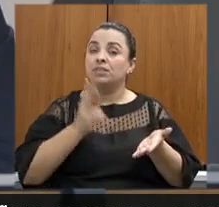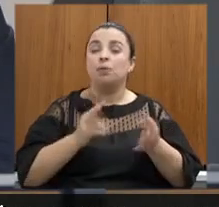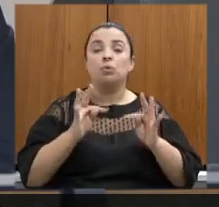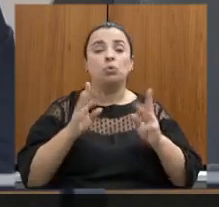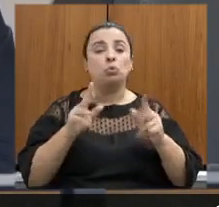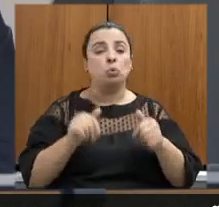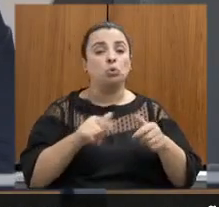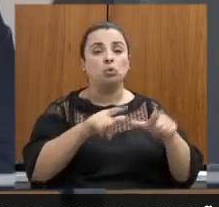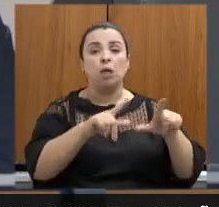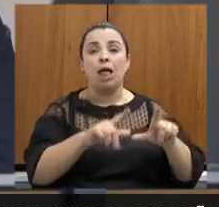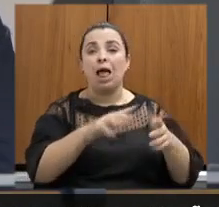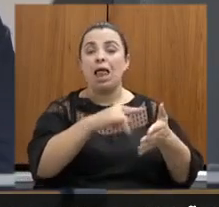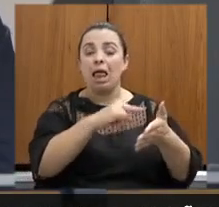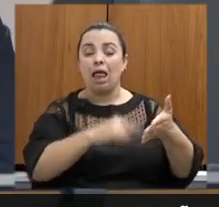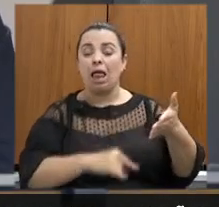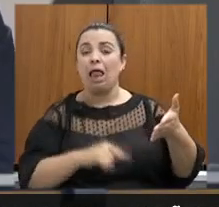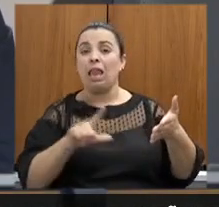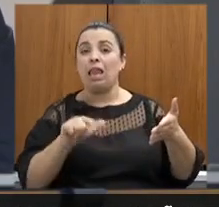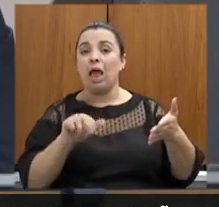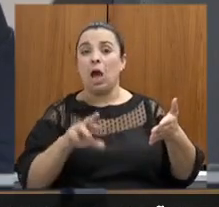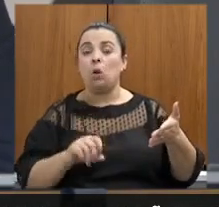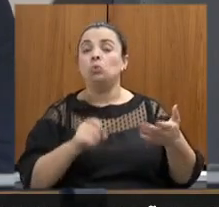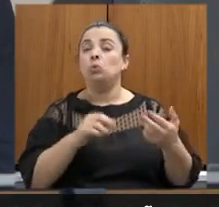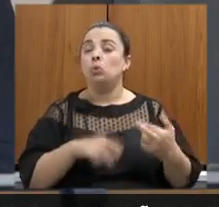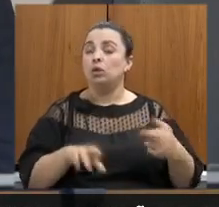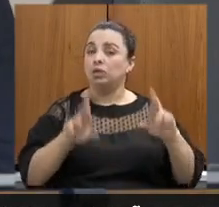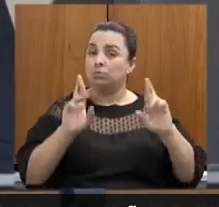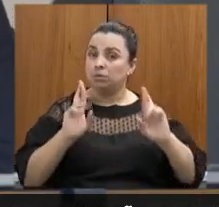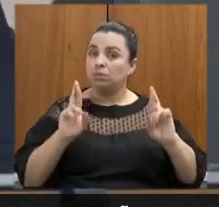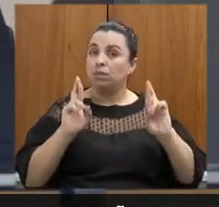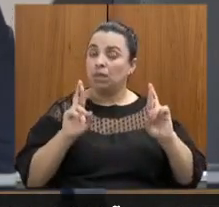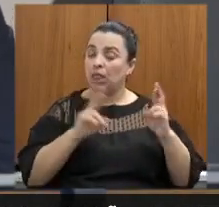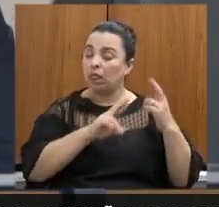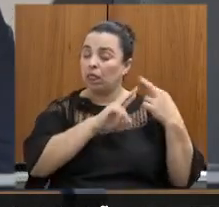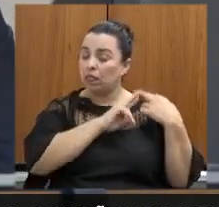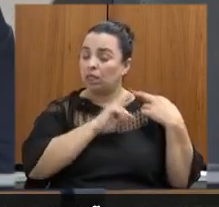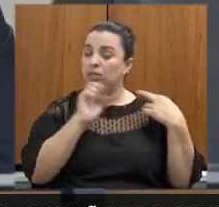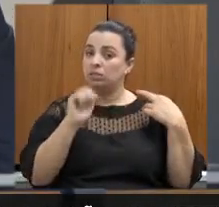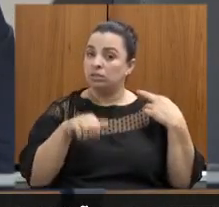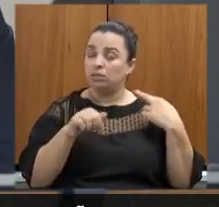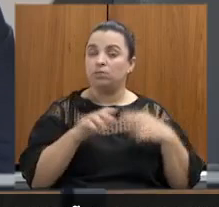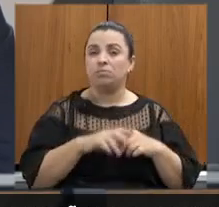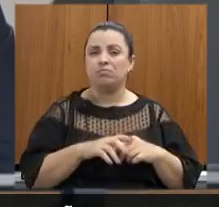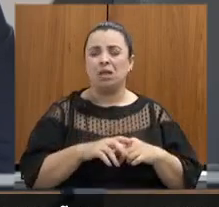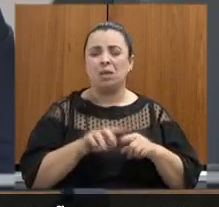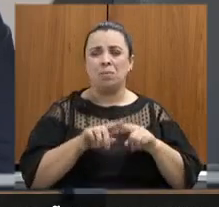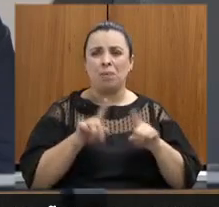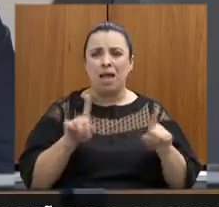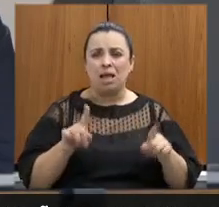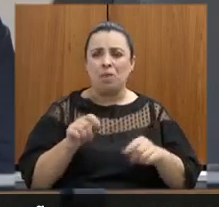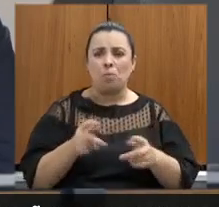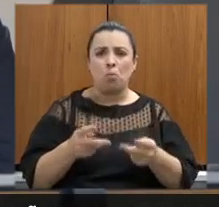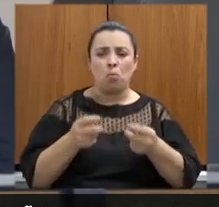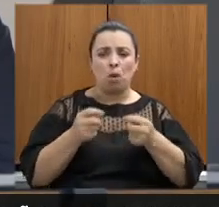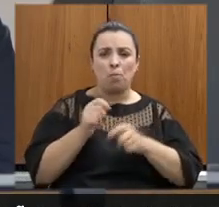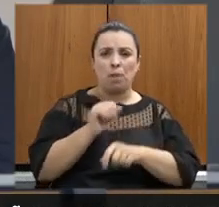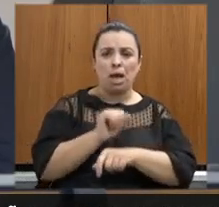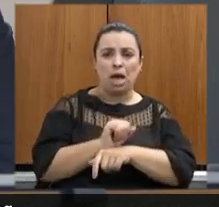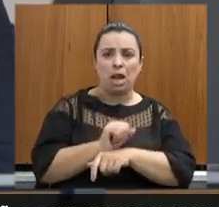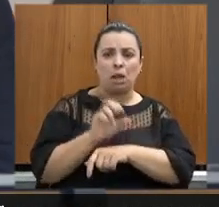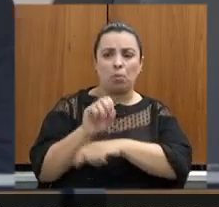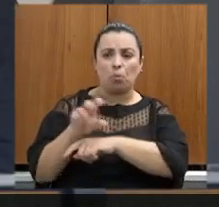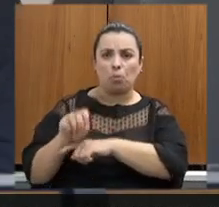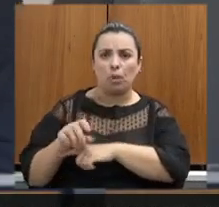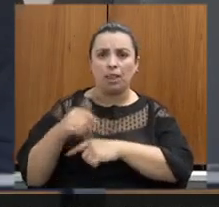com muita responsabilidade o que não podemos deixar de gerar emprego gerar renda ao nosso